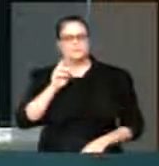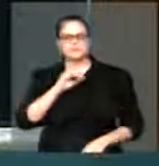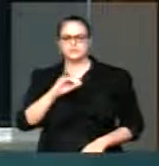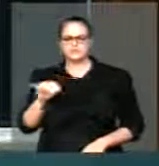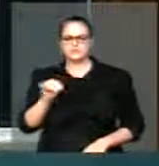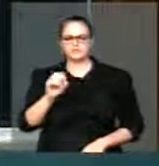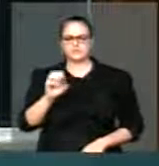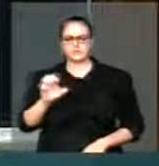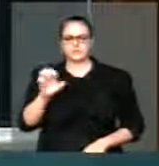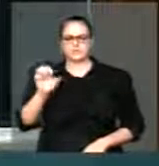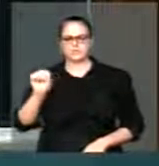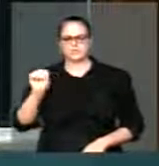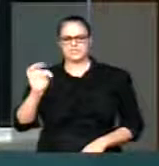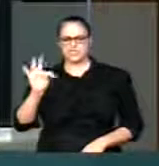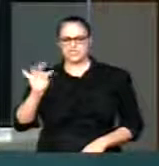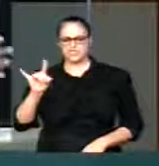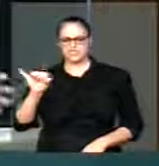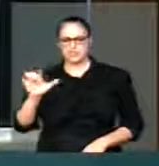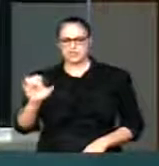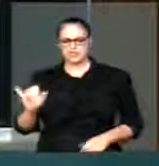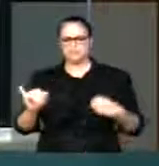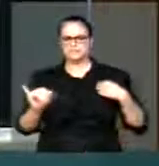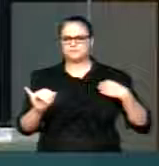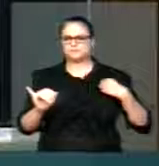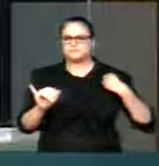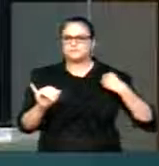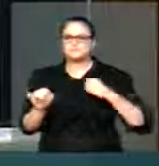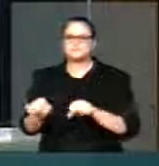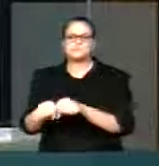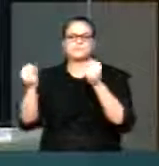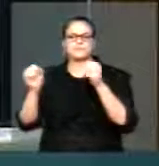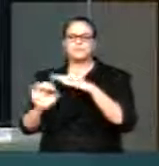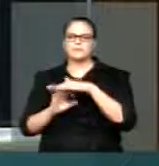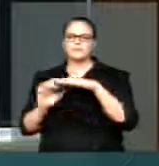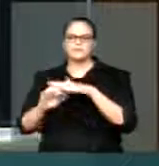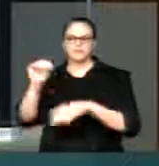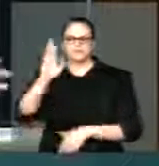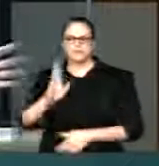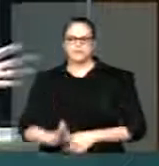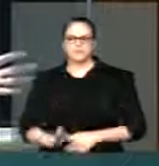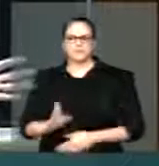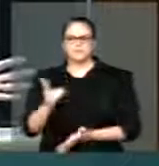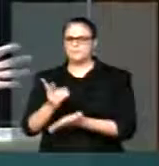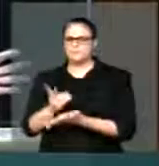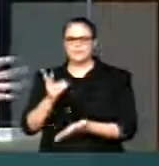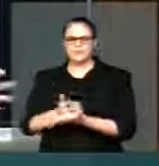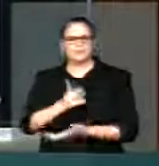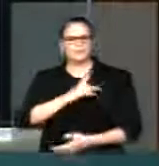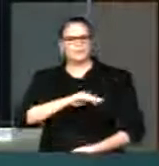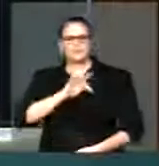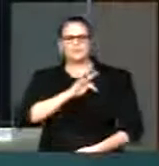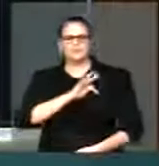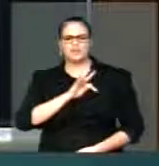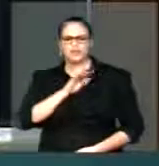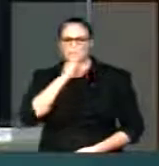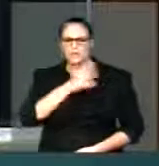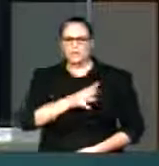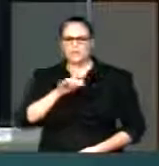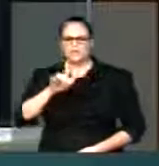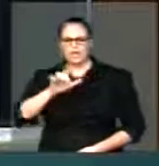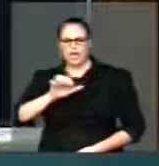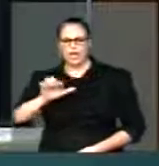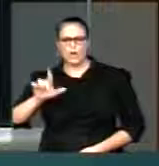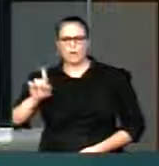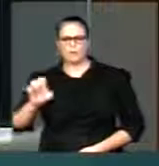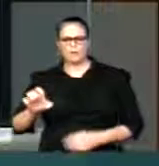e o seu movimento destruíram empresas no Brasil Que o mesmo PT que hoje fala em golpe foi o mesmo PT